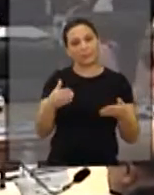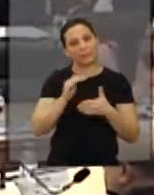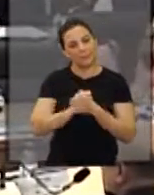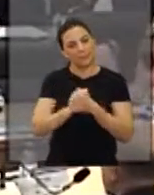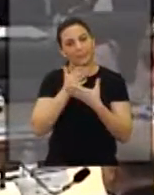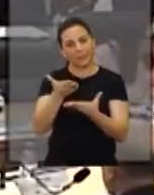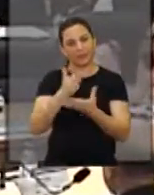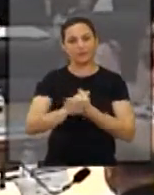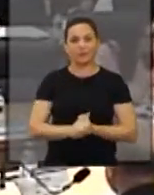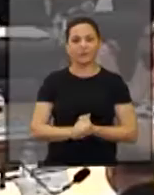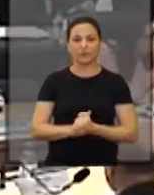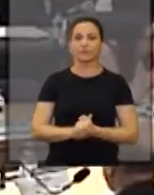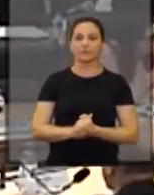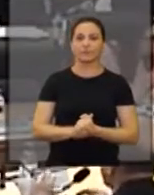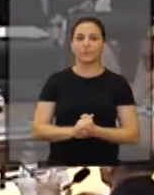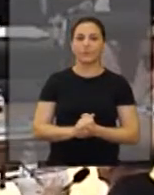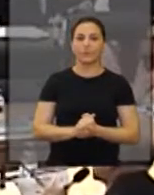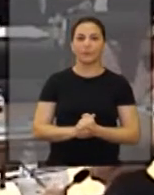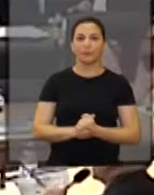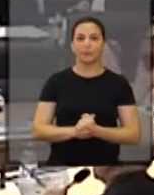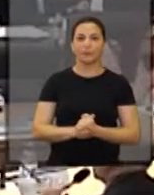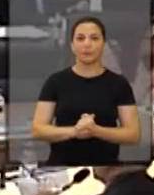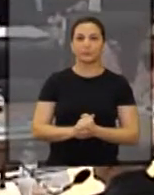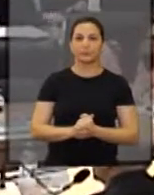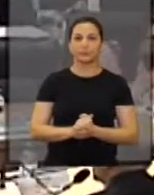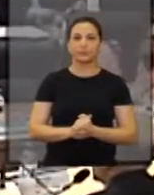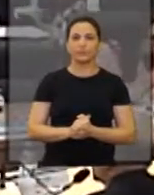conte com a bancada. Parabéns. Muito obrigado.